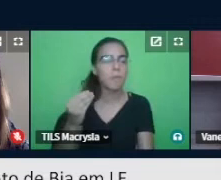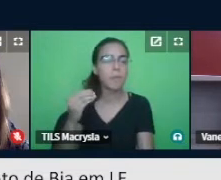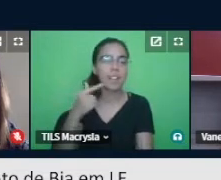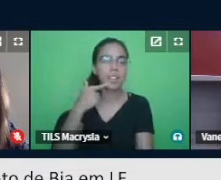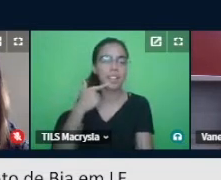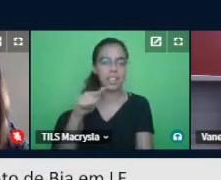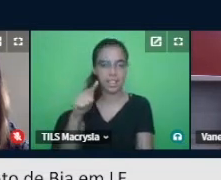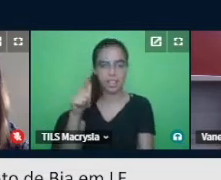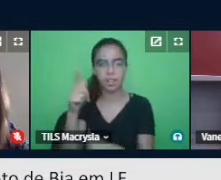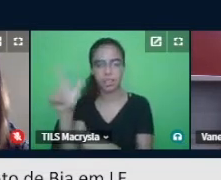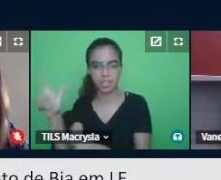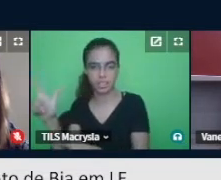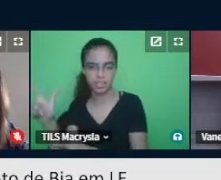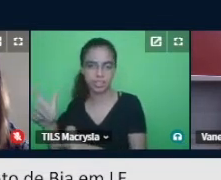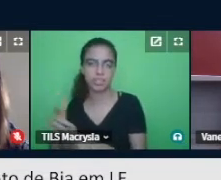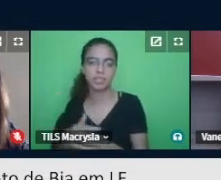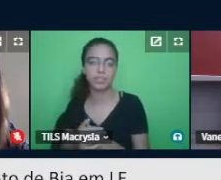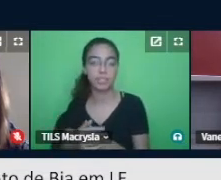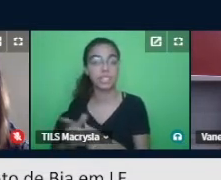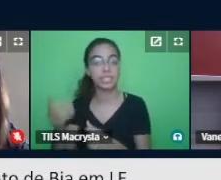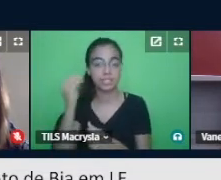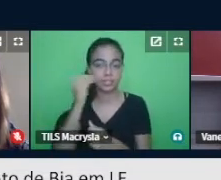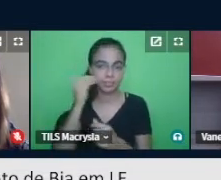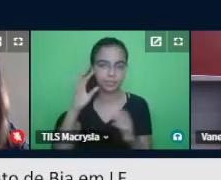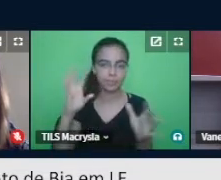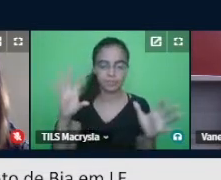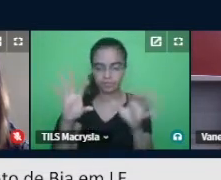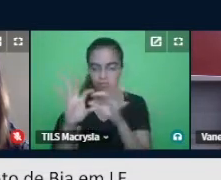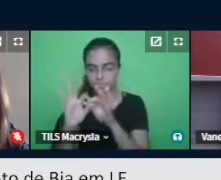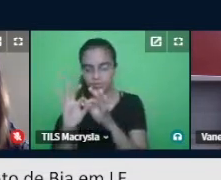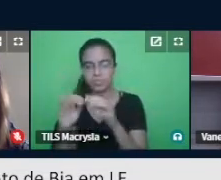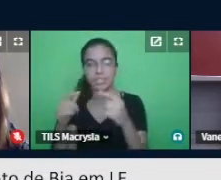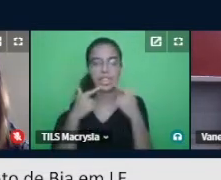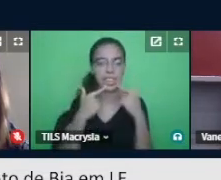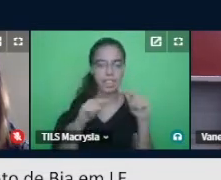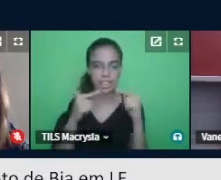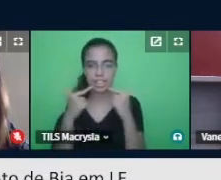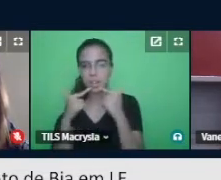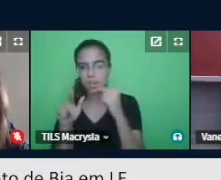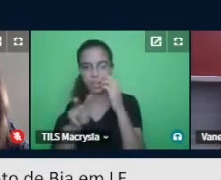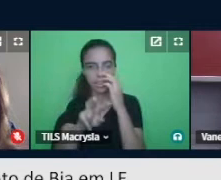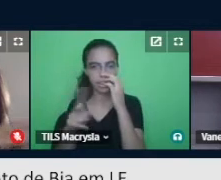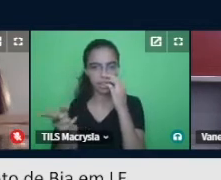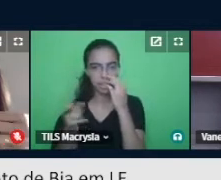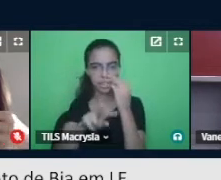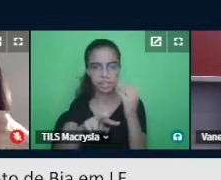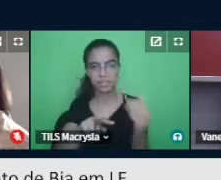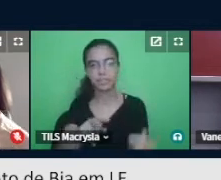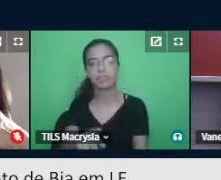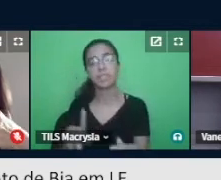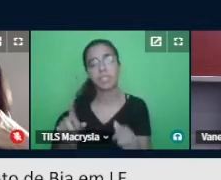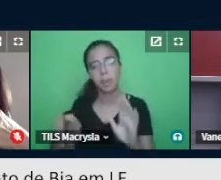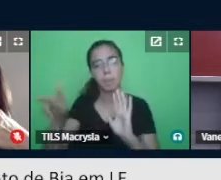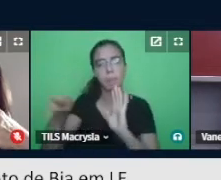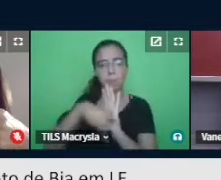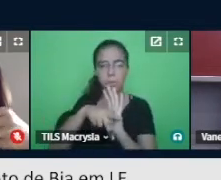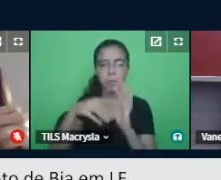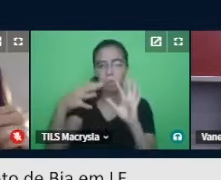Etiquetar vocábulos de uma língua para a outra, tá? E é uma característica da coerência central fraca, no caso da Bia.